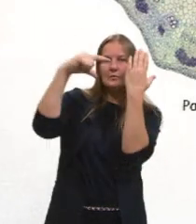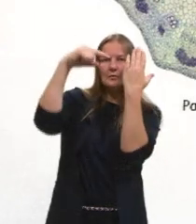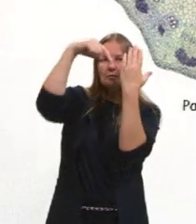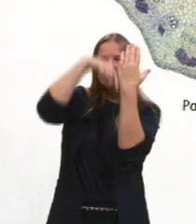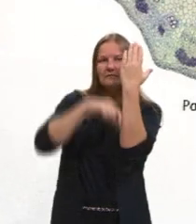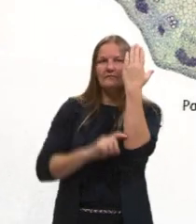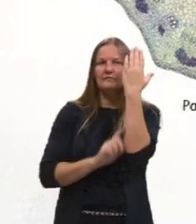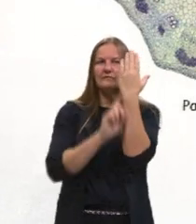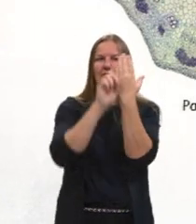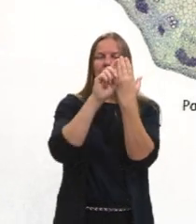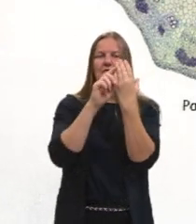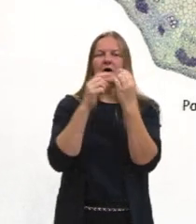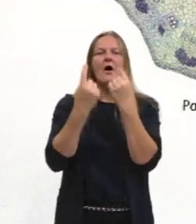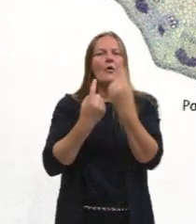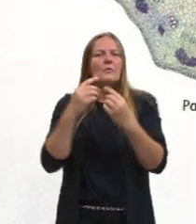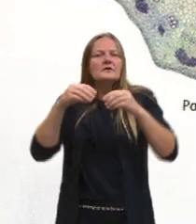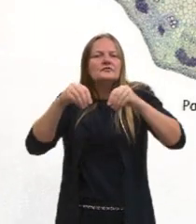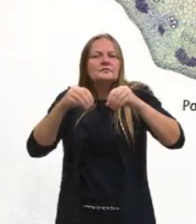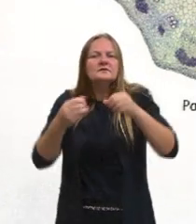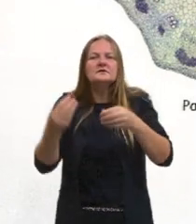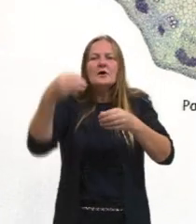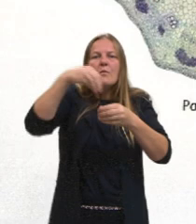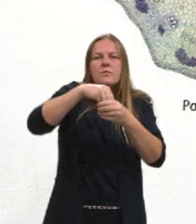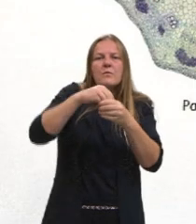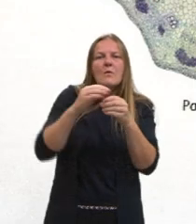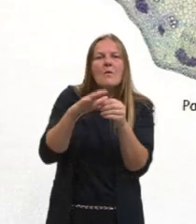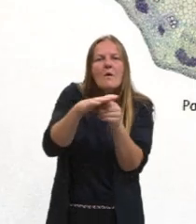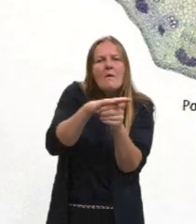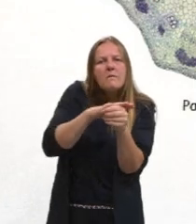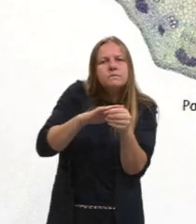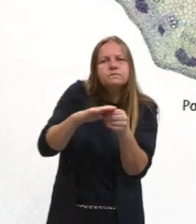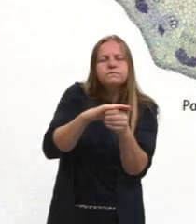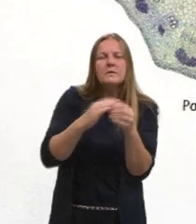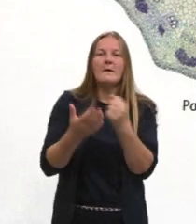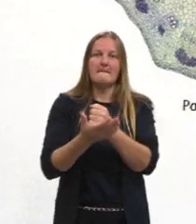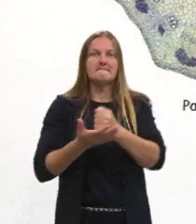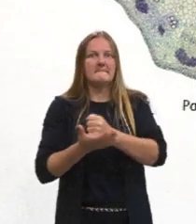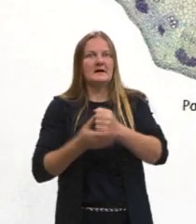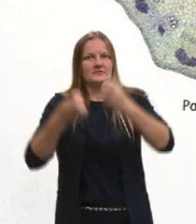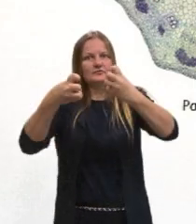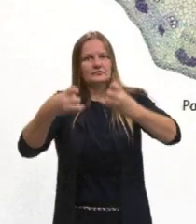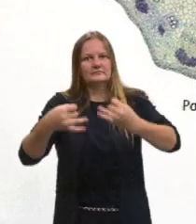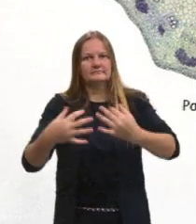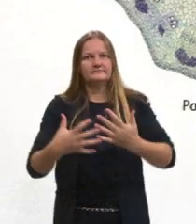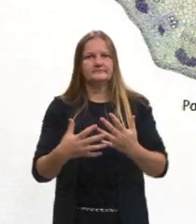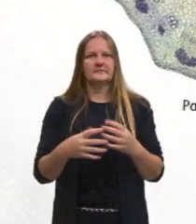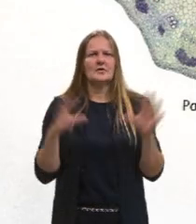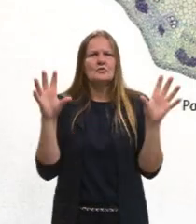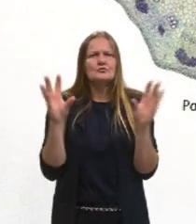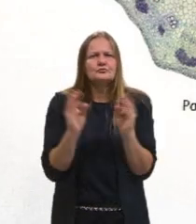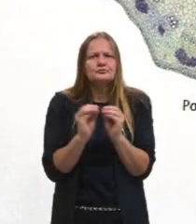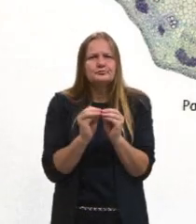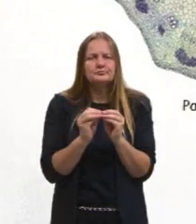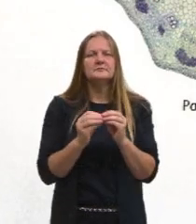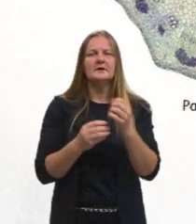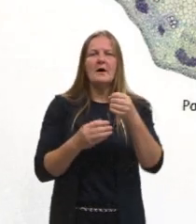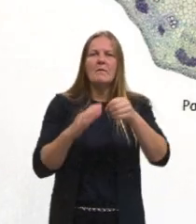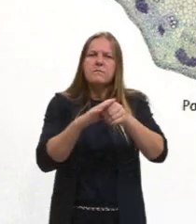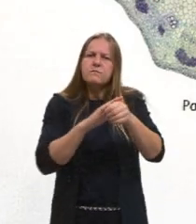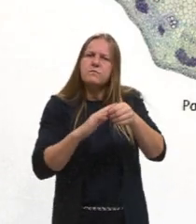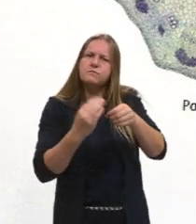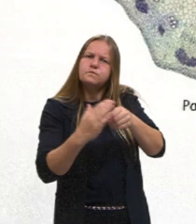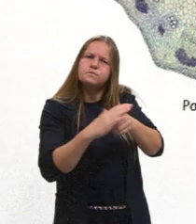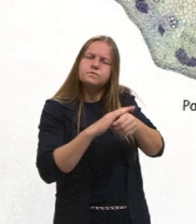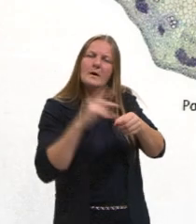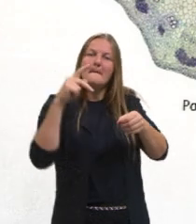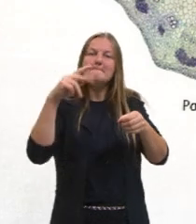substâncias em algumas plantas. Claro que aqui é um basicão. Aqui foi bem resumido mesmo, porque tem vários tipos de